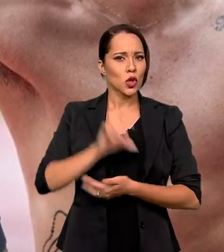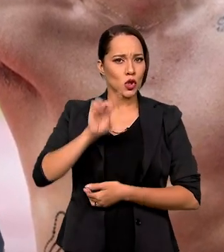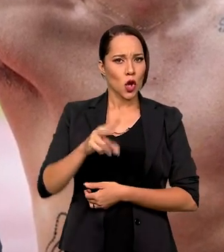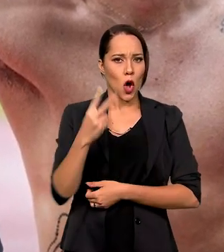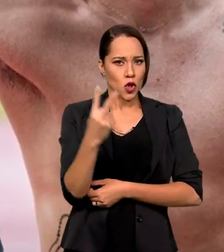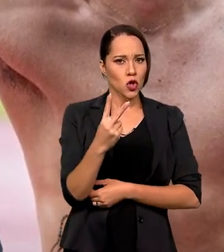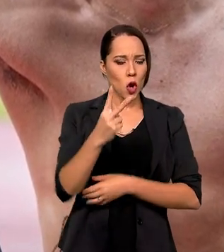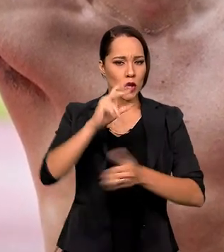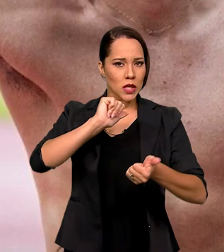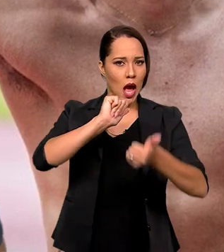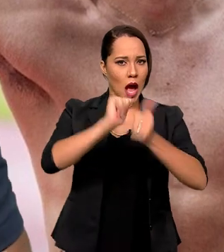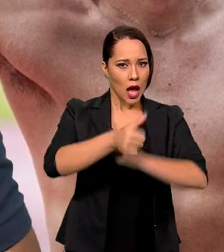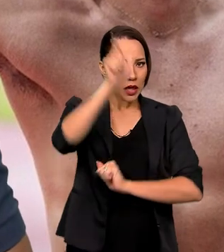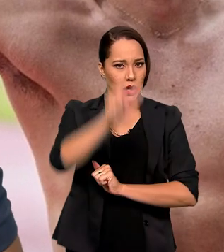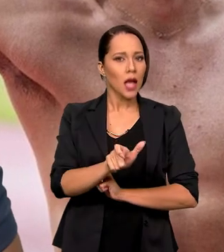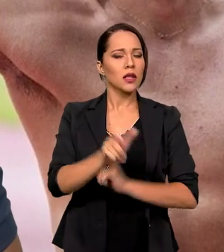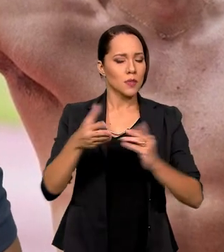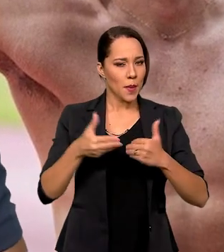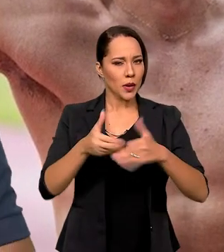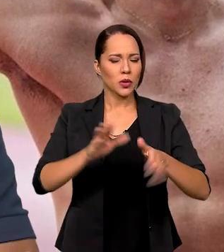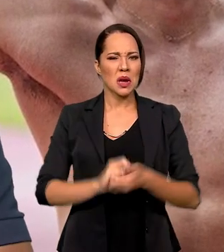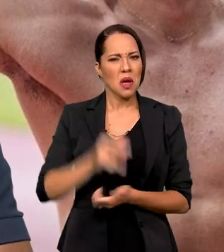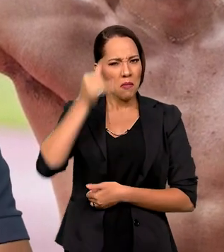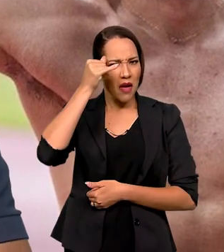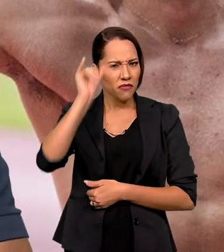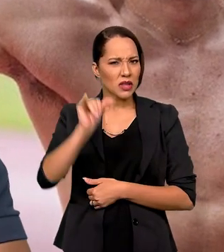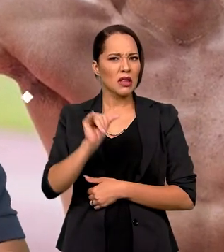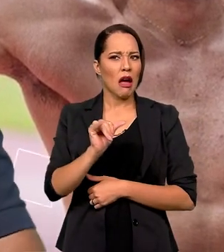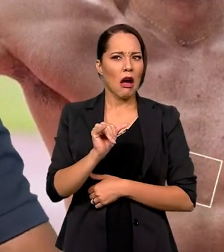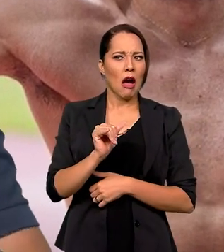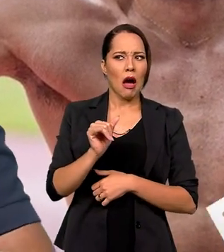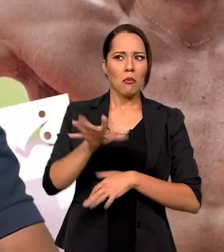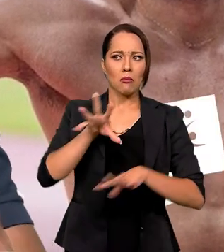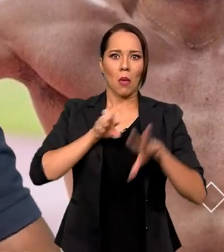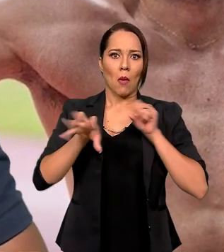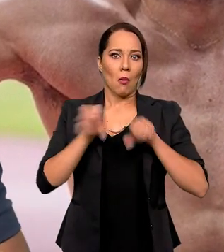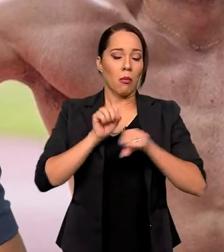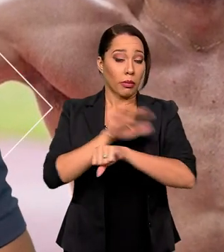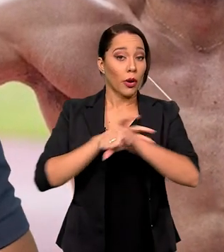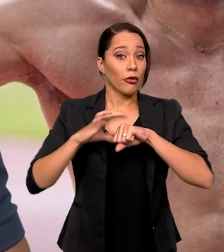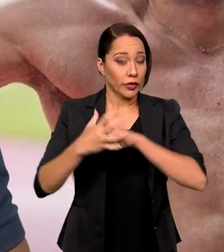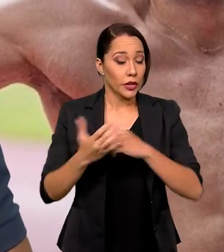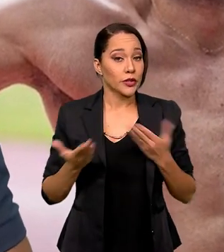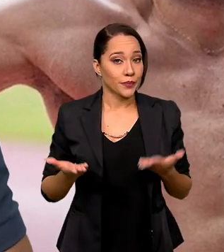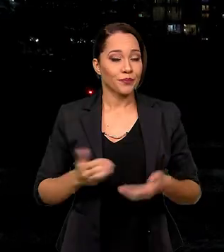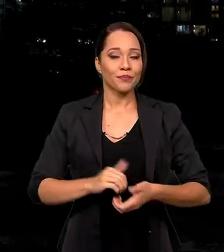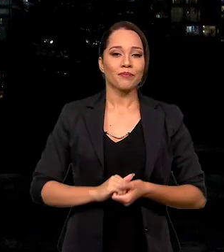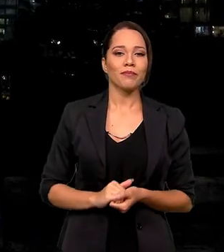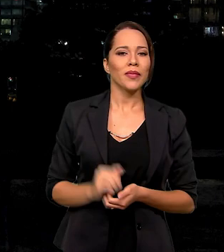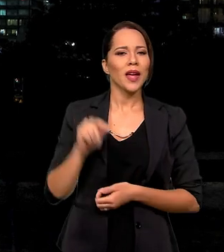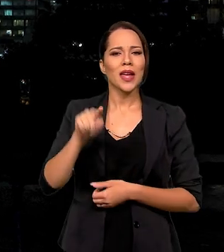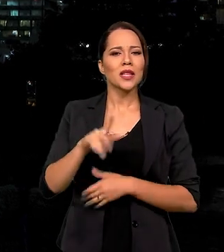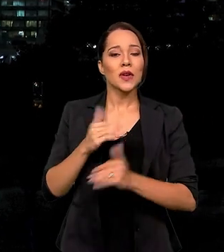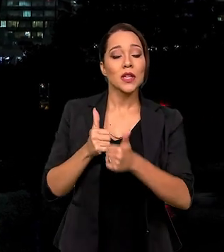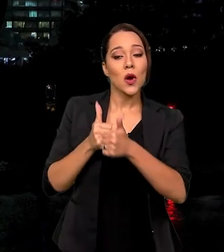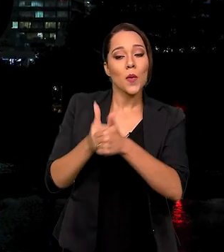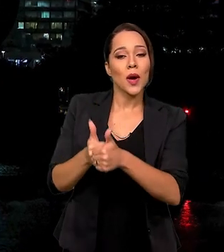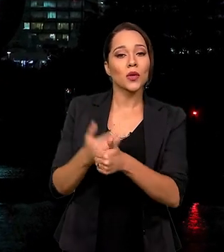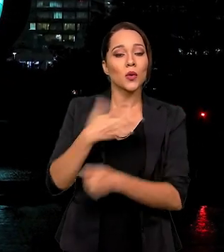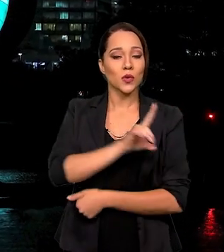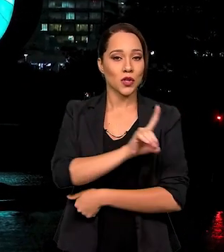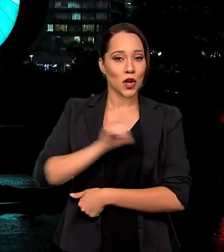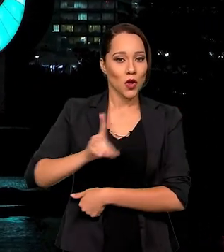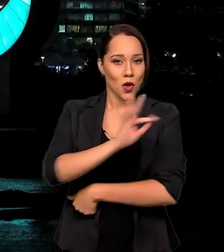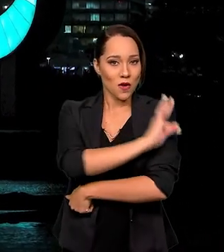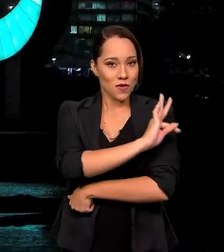manter só dois atletas pra abertura. Pra evitar qualquer chance de contaminação do coronavírus, né? Eles serão acompanhados